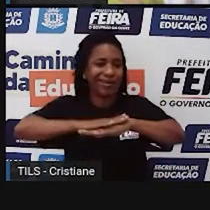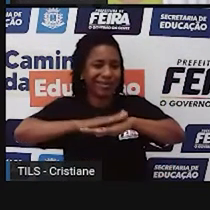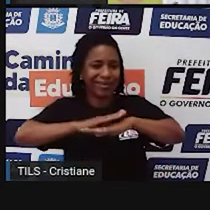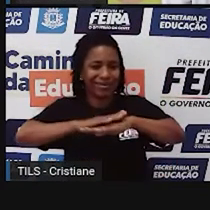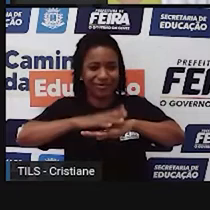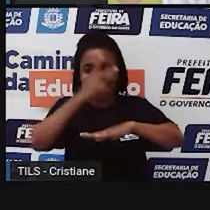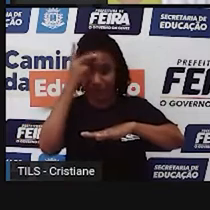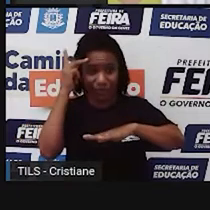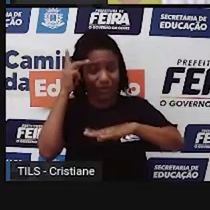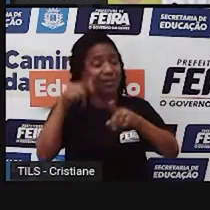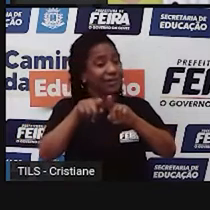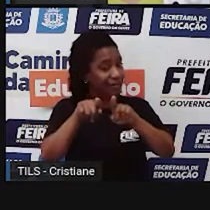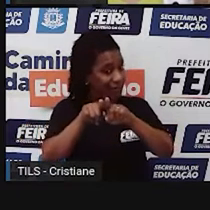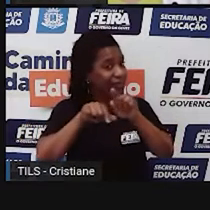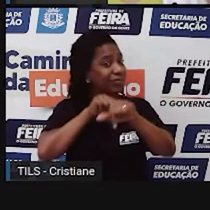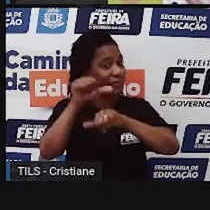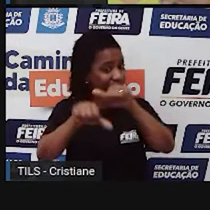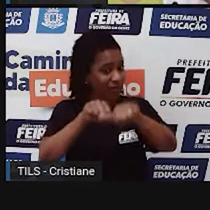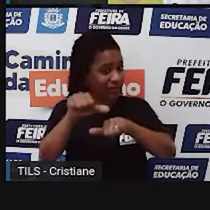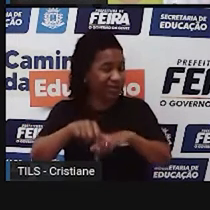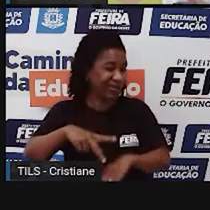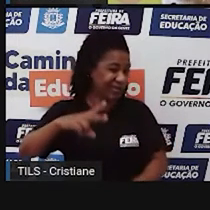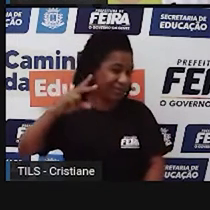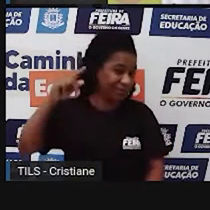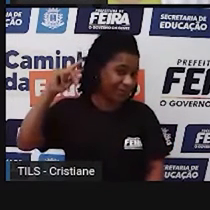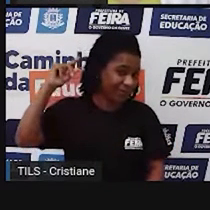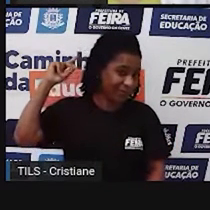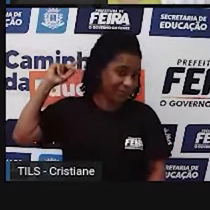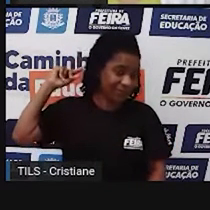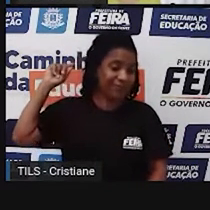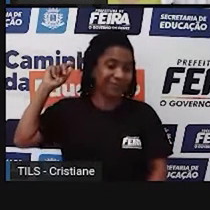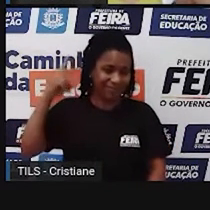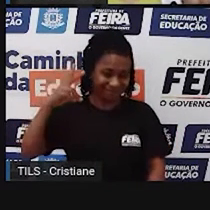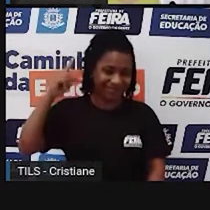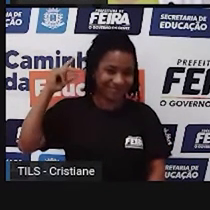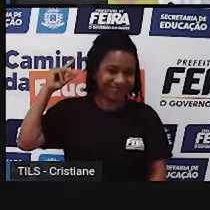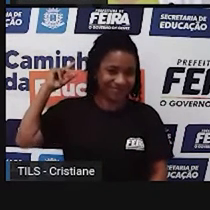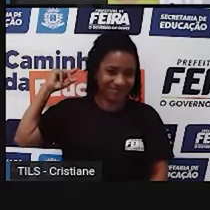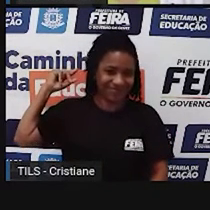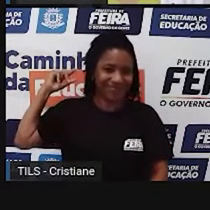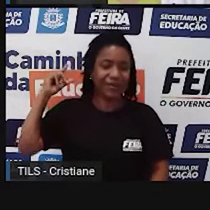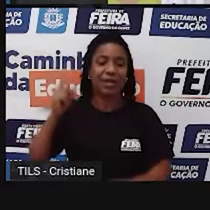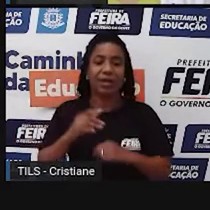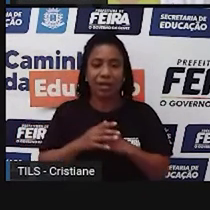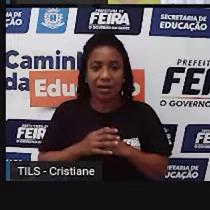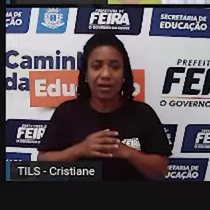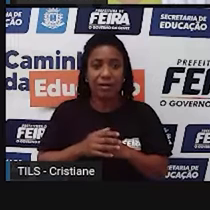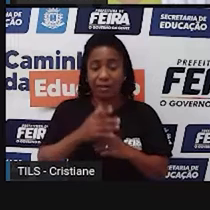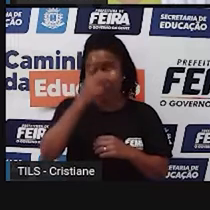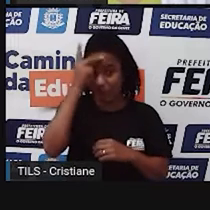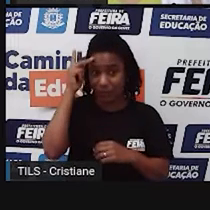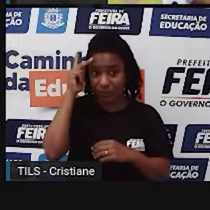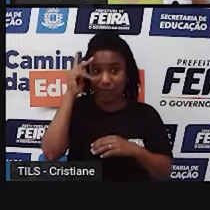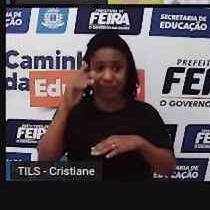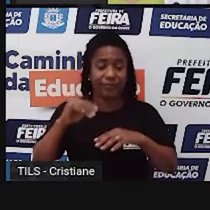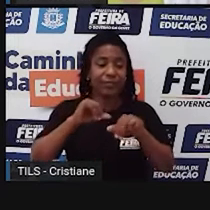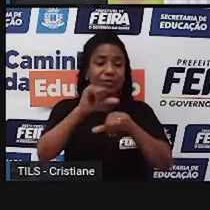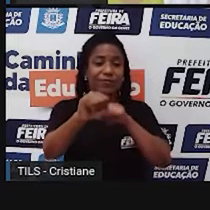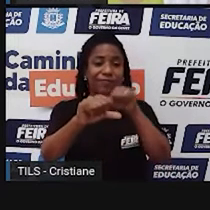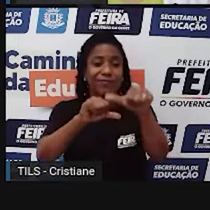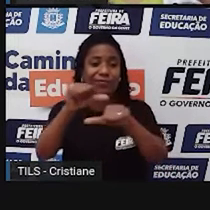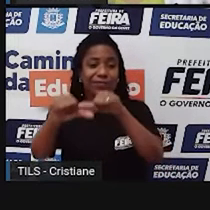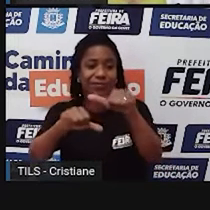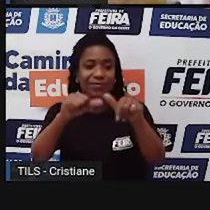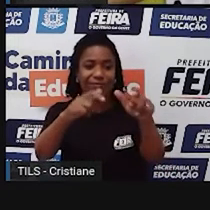os períodos pré-histórico, que o homem começou a interferir nas paisagens, a mudar essas paisagens. É